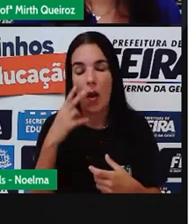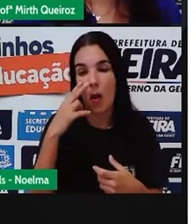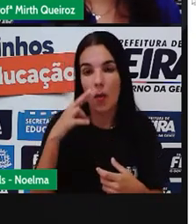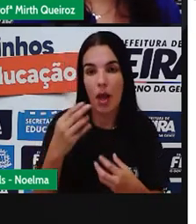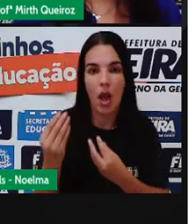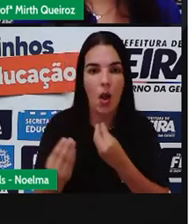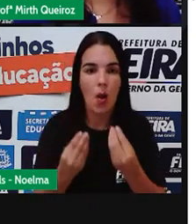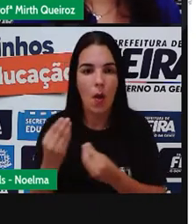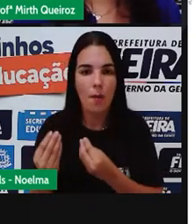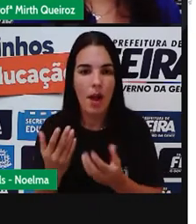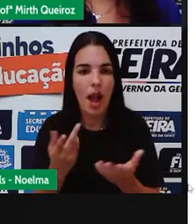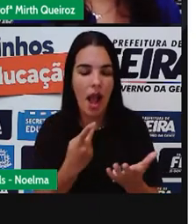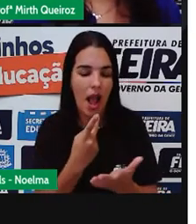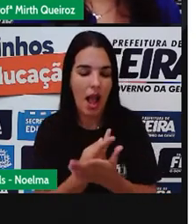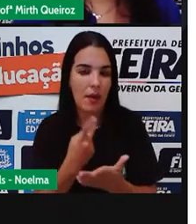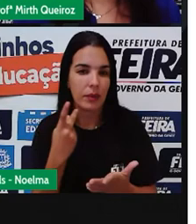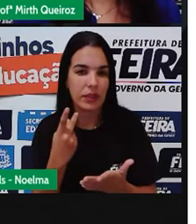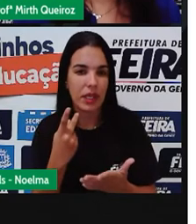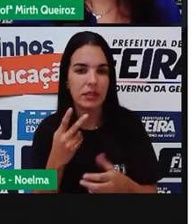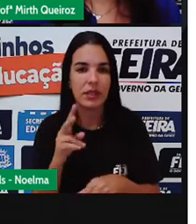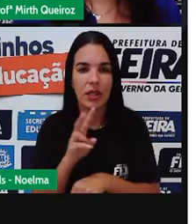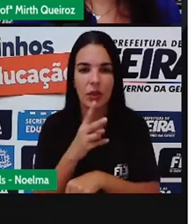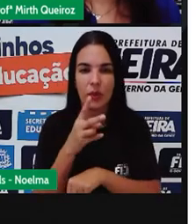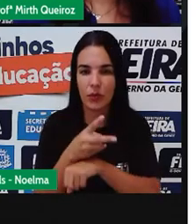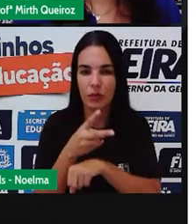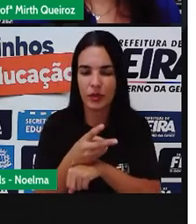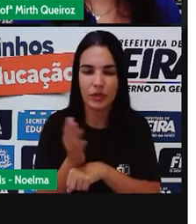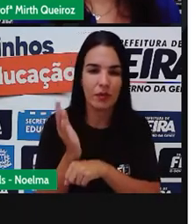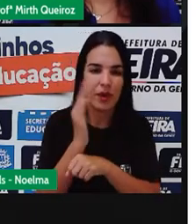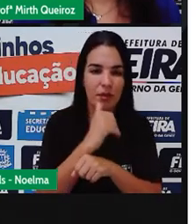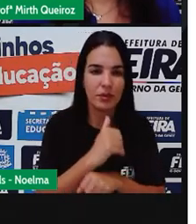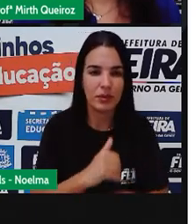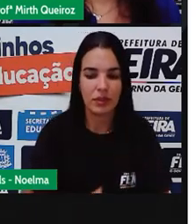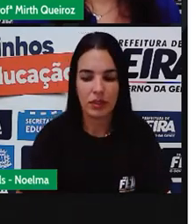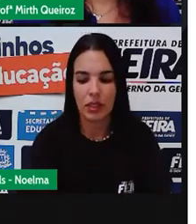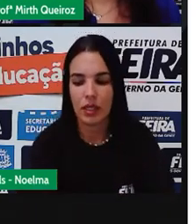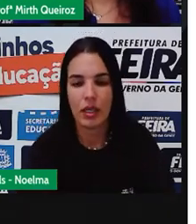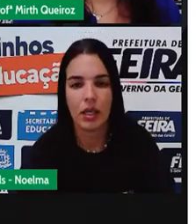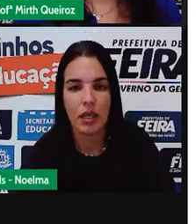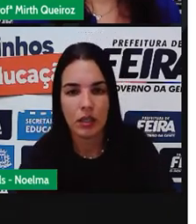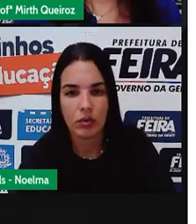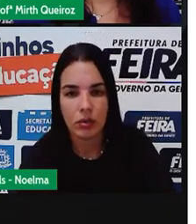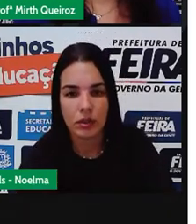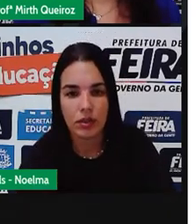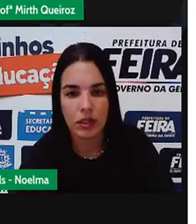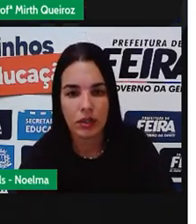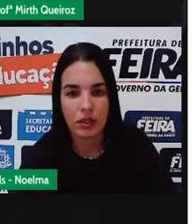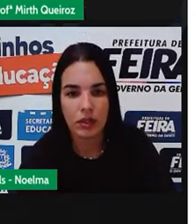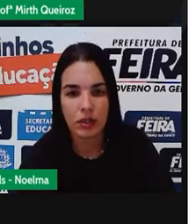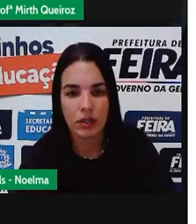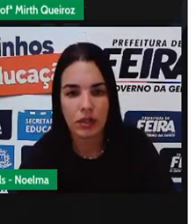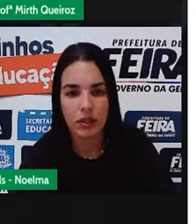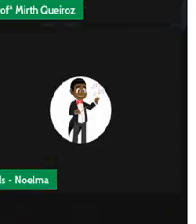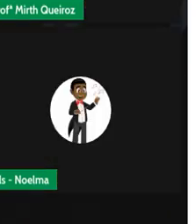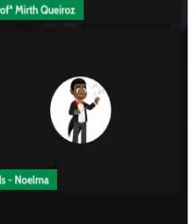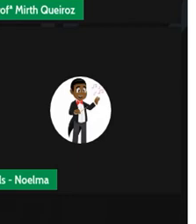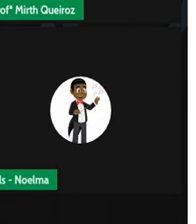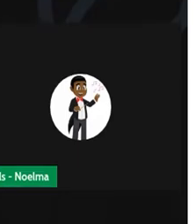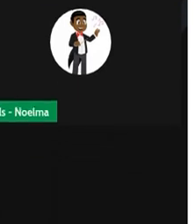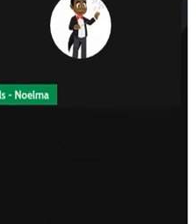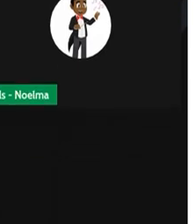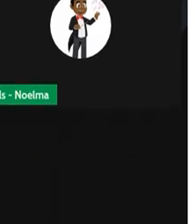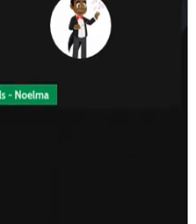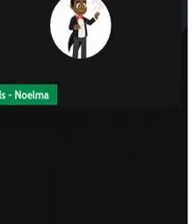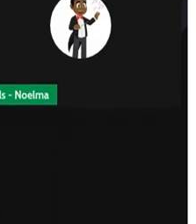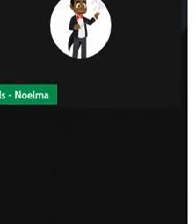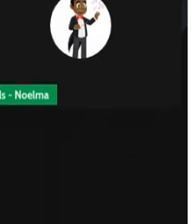precoce, a partir desse vídeo. Vamos lá? Olá, tudo bem com você? Seja muito bem-vindo ou